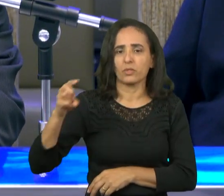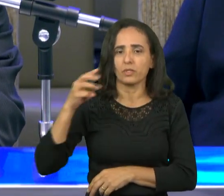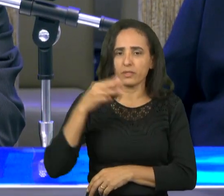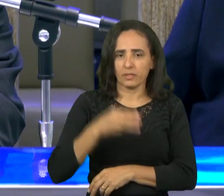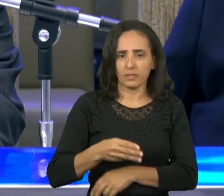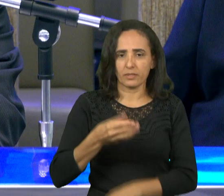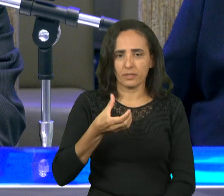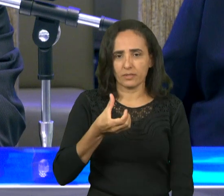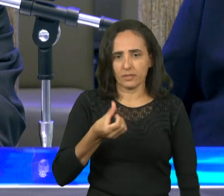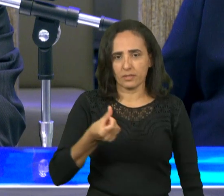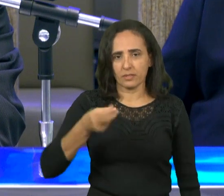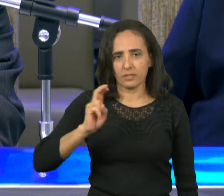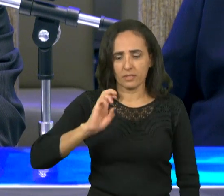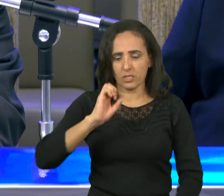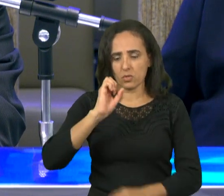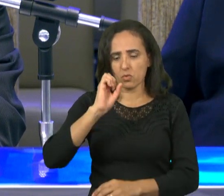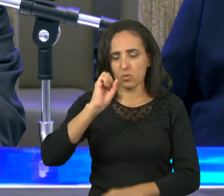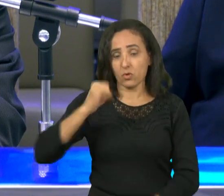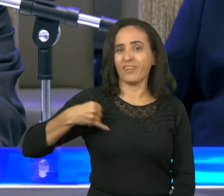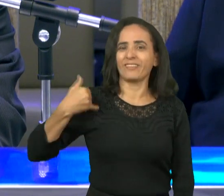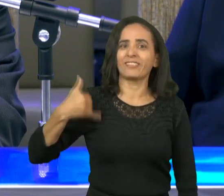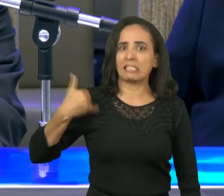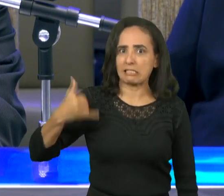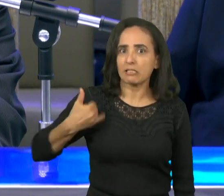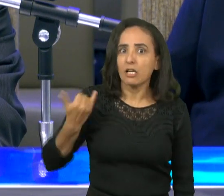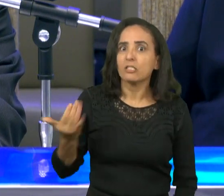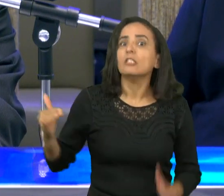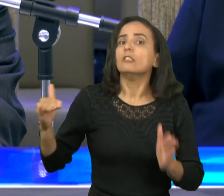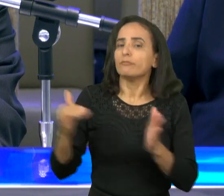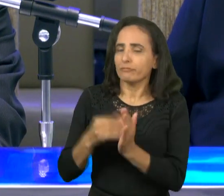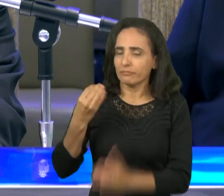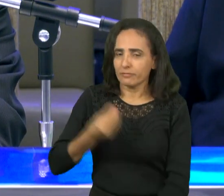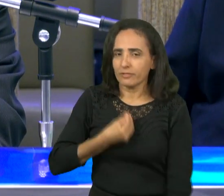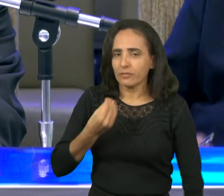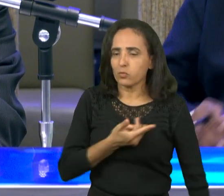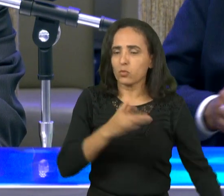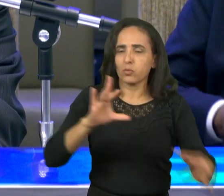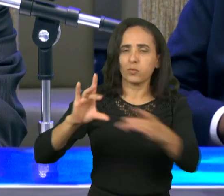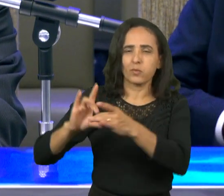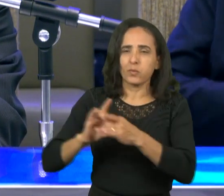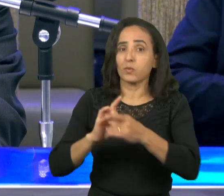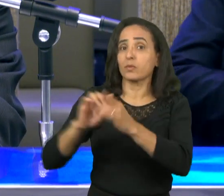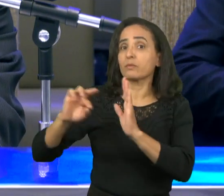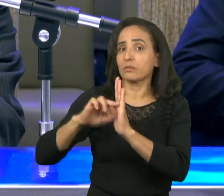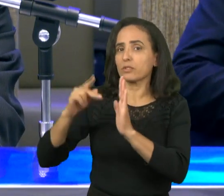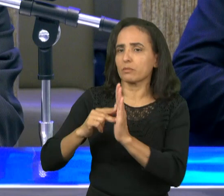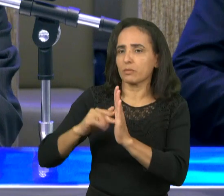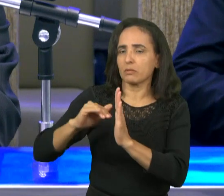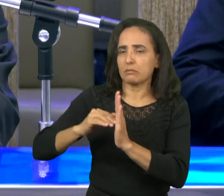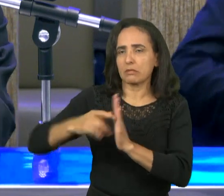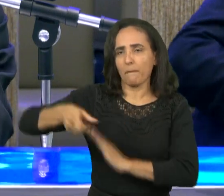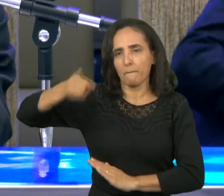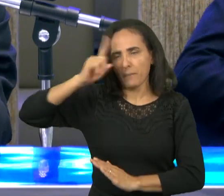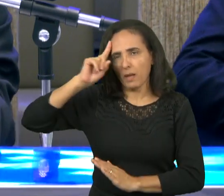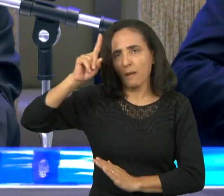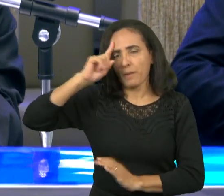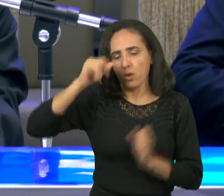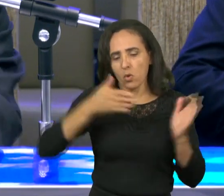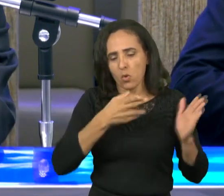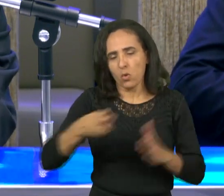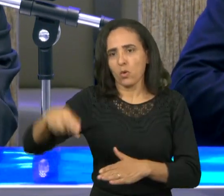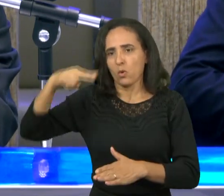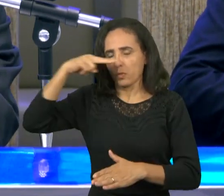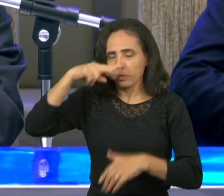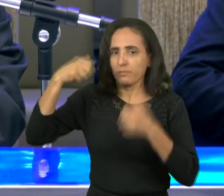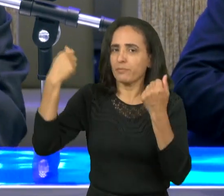anos da sua vida manter essa comunhão com Deus significa que todo tempo o crente deve